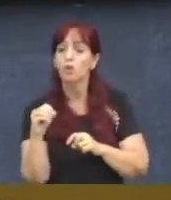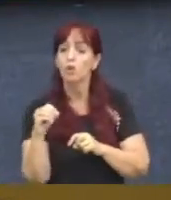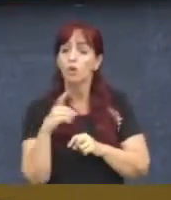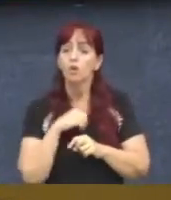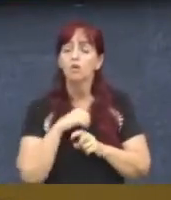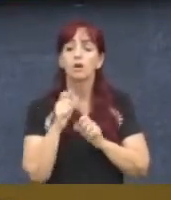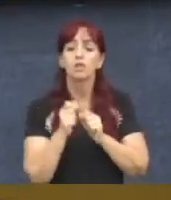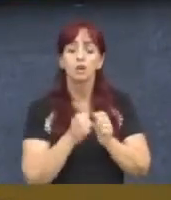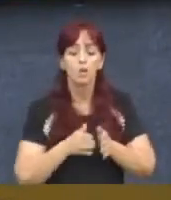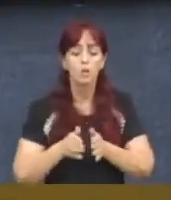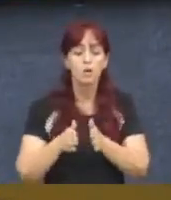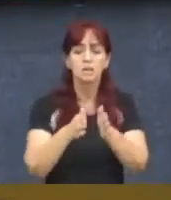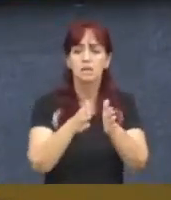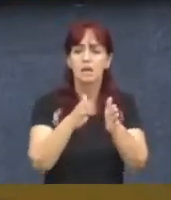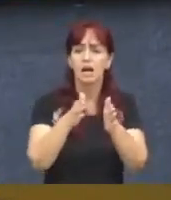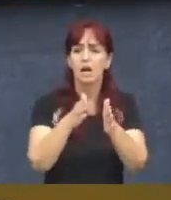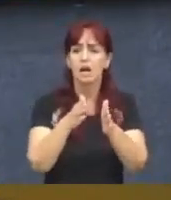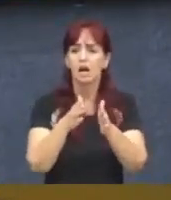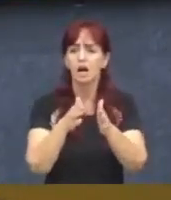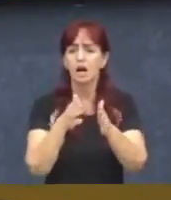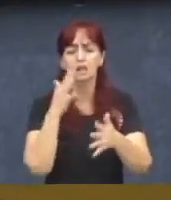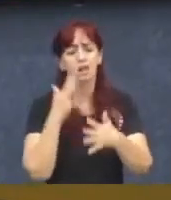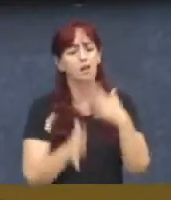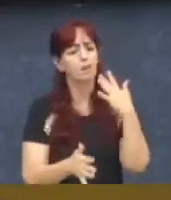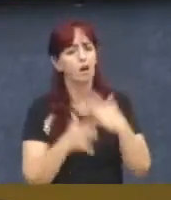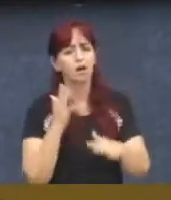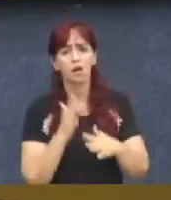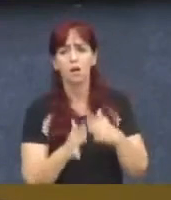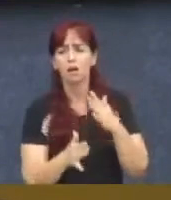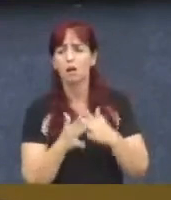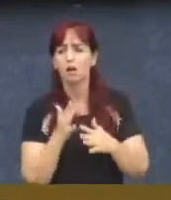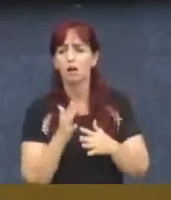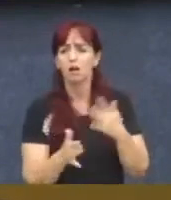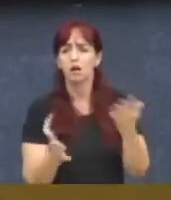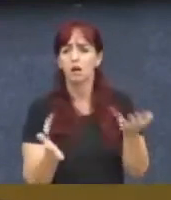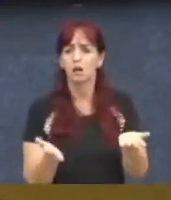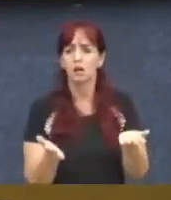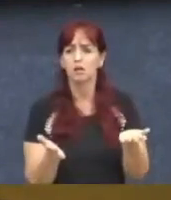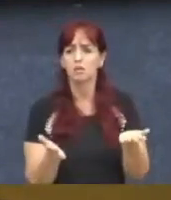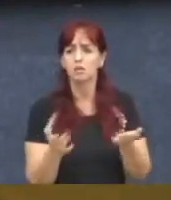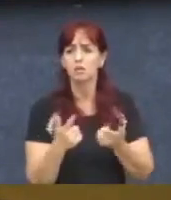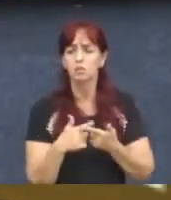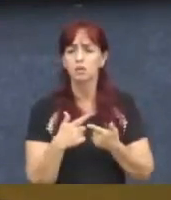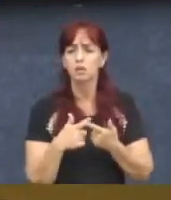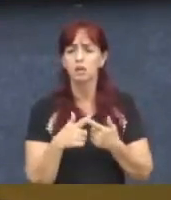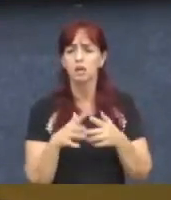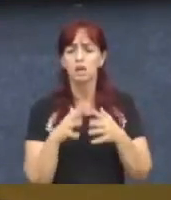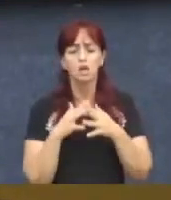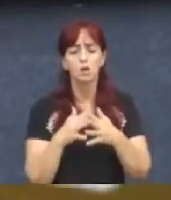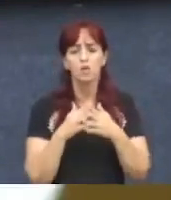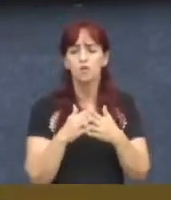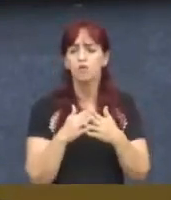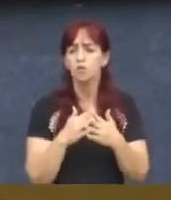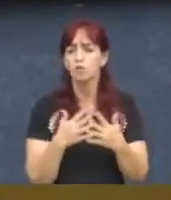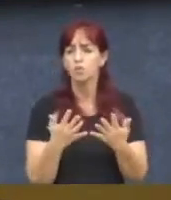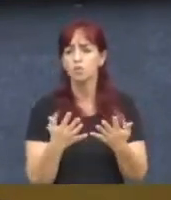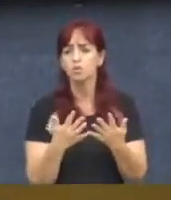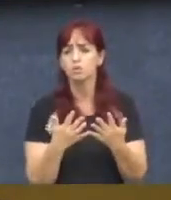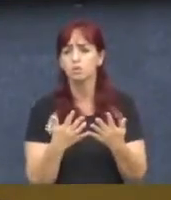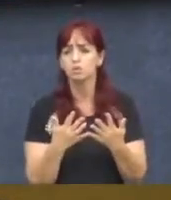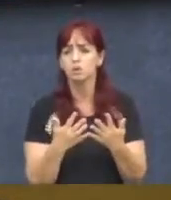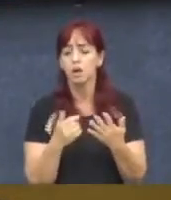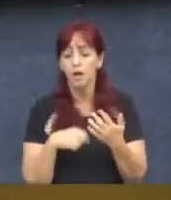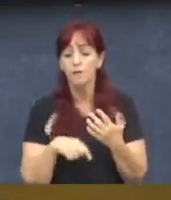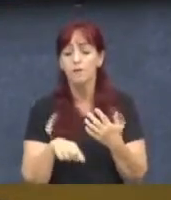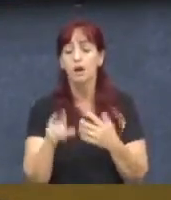estrada no meio do caminho lá, vereador Jorge Santos, que está preparando, na verdade, mais um braço de assoreamento. E aí vai, sem